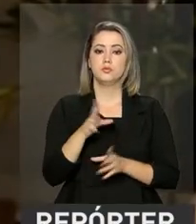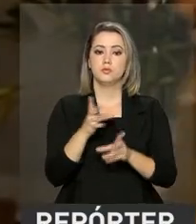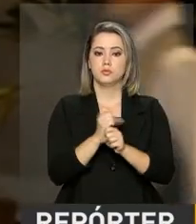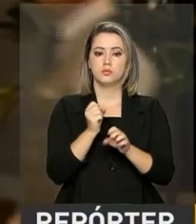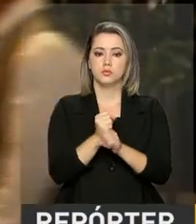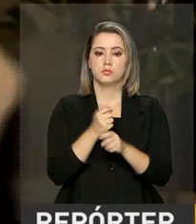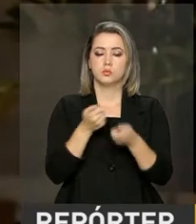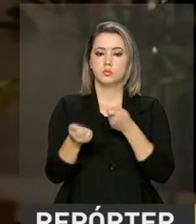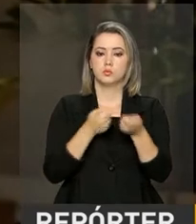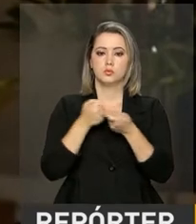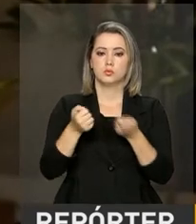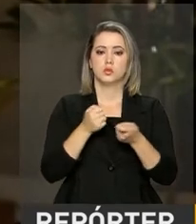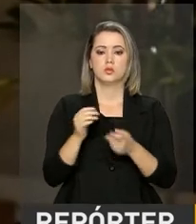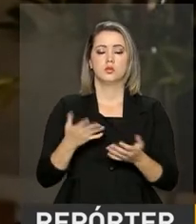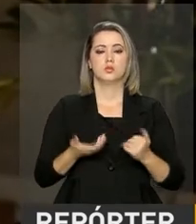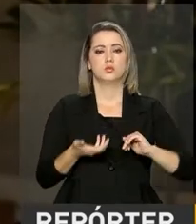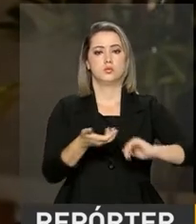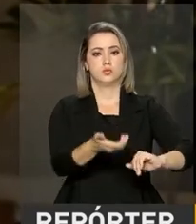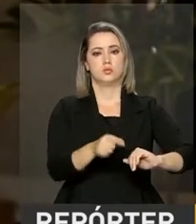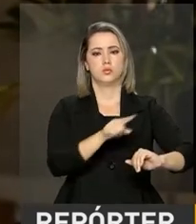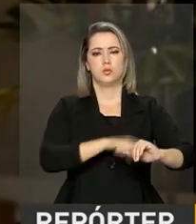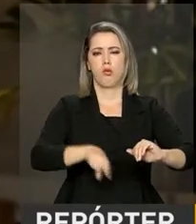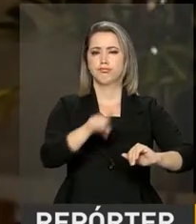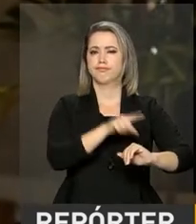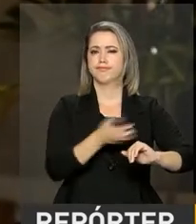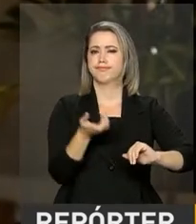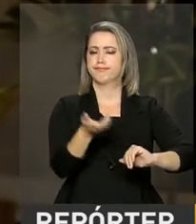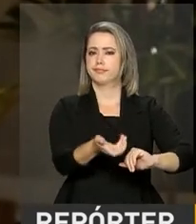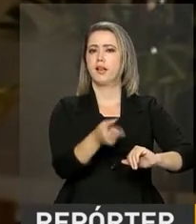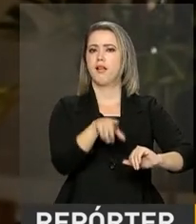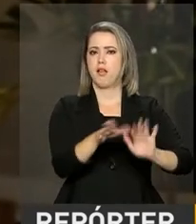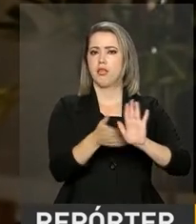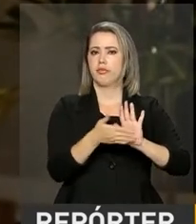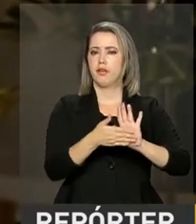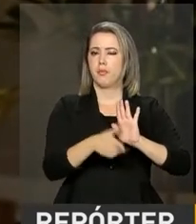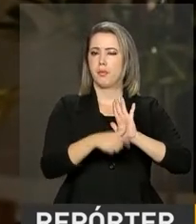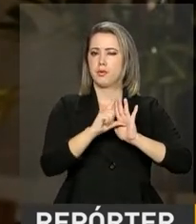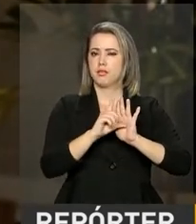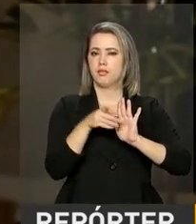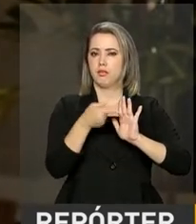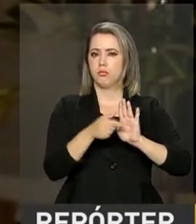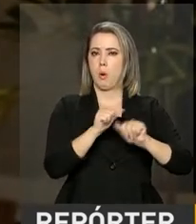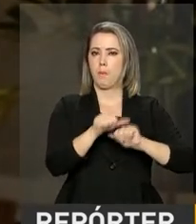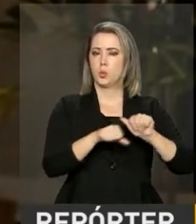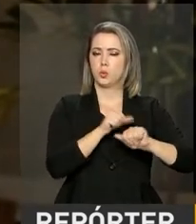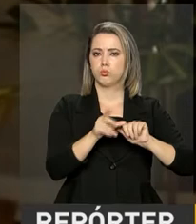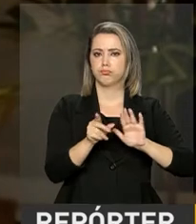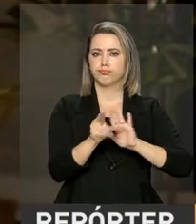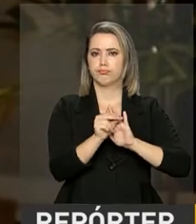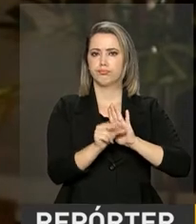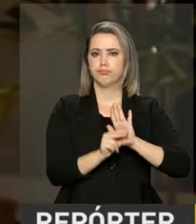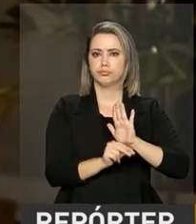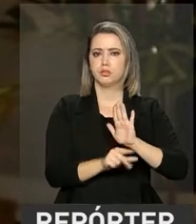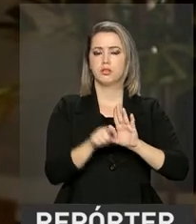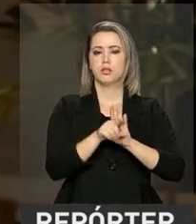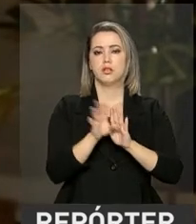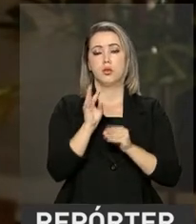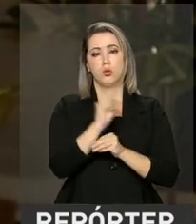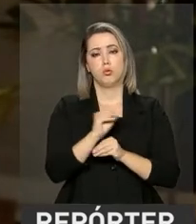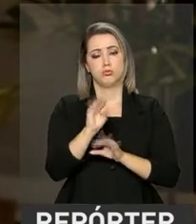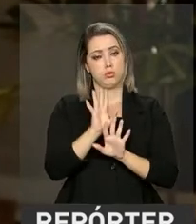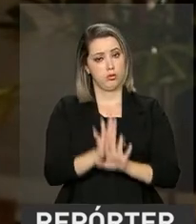os ajustes feitos pelo Congresso Nacional em cima da proposta original enviada pelo governo, preservam cerca de